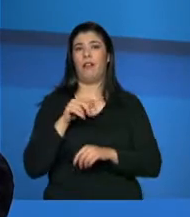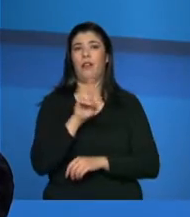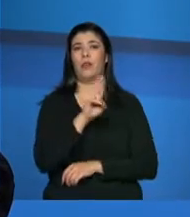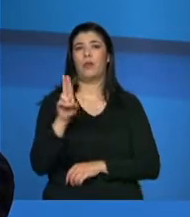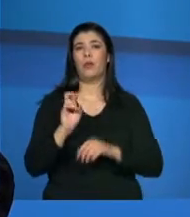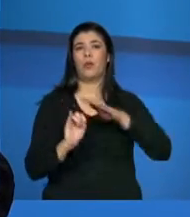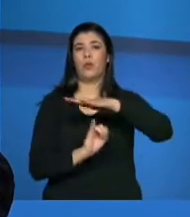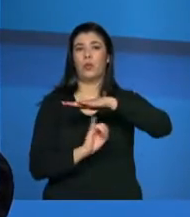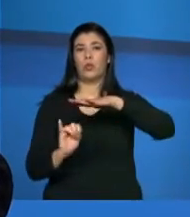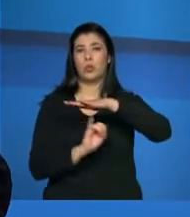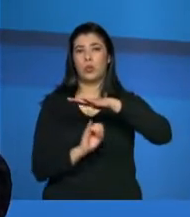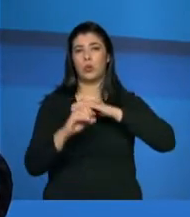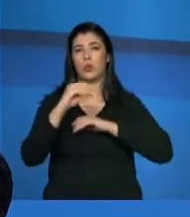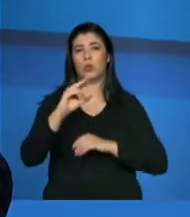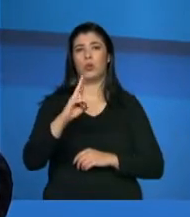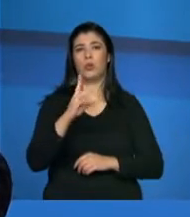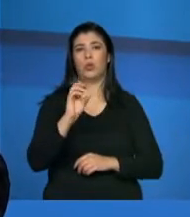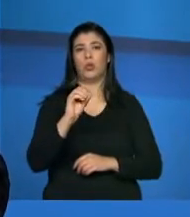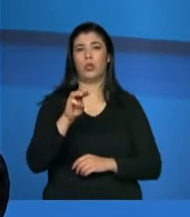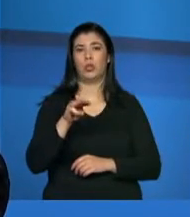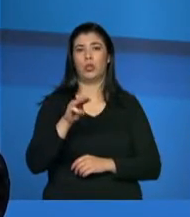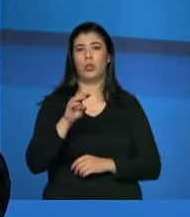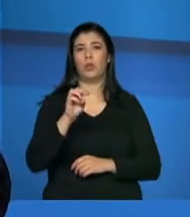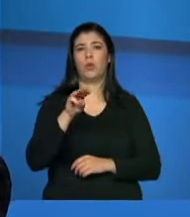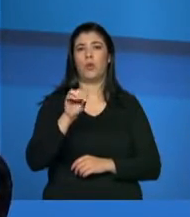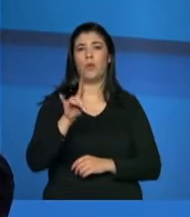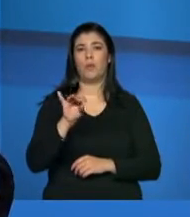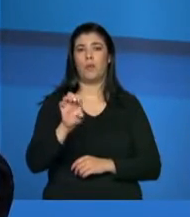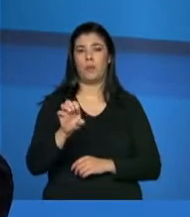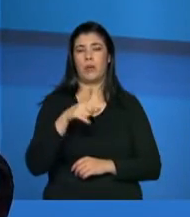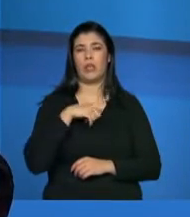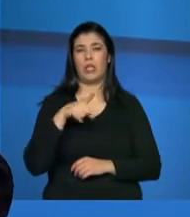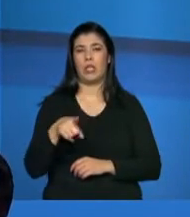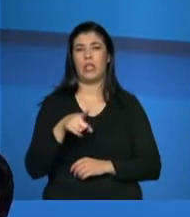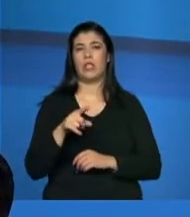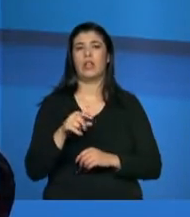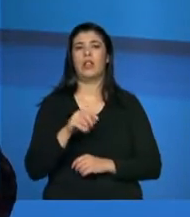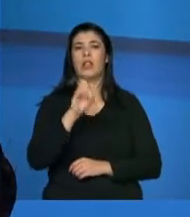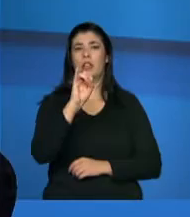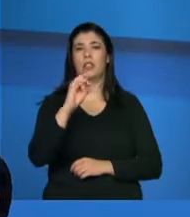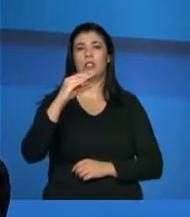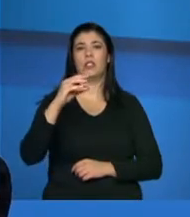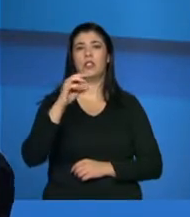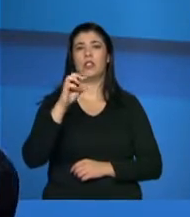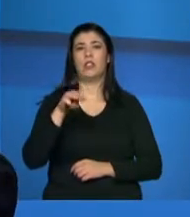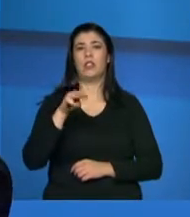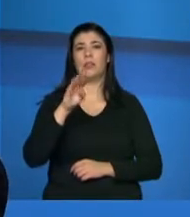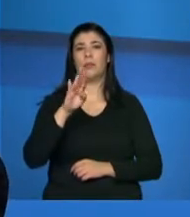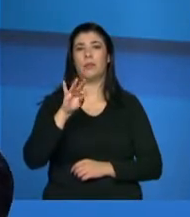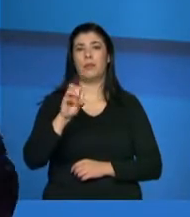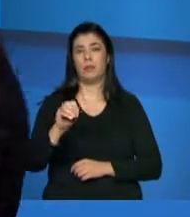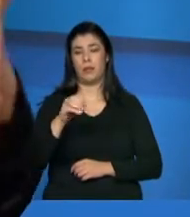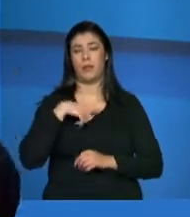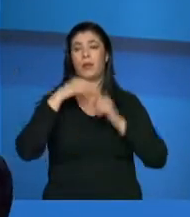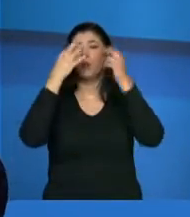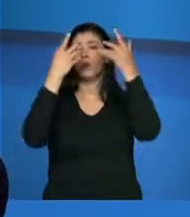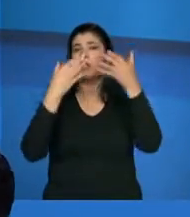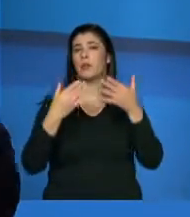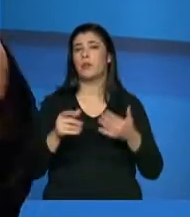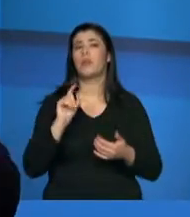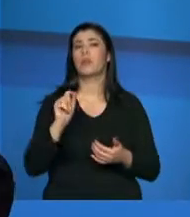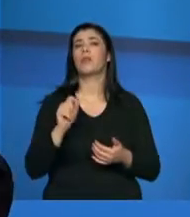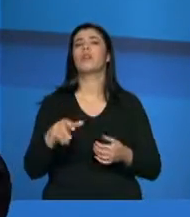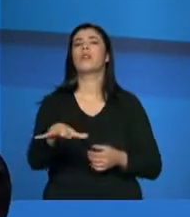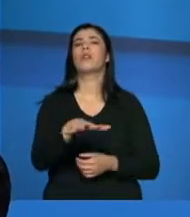Instituto Chico Mendes, né? Eles vão até a família, pedem para assinar um termo de adesão, explicam exatamente o que é aquilo, a questão do meio